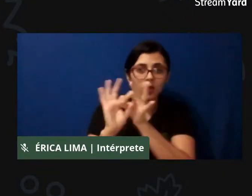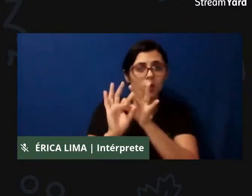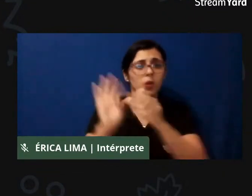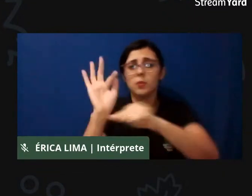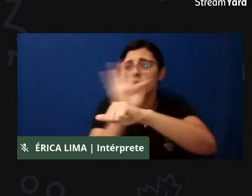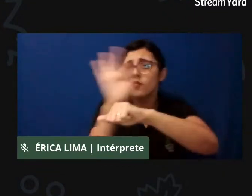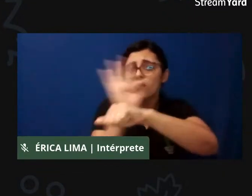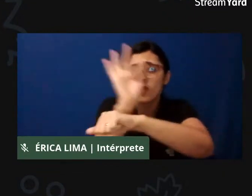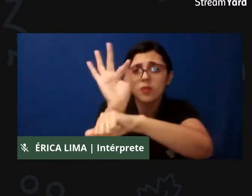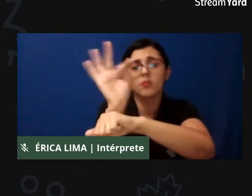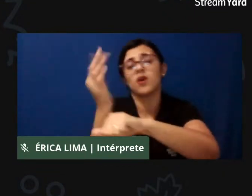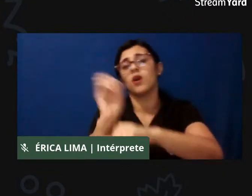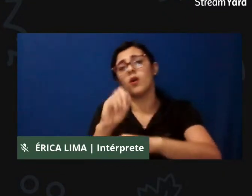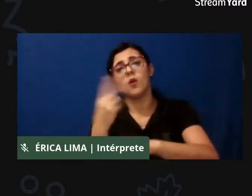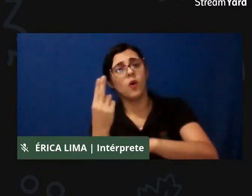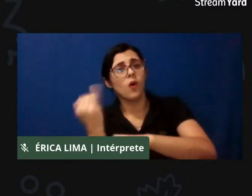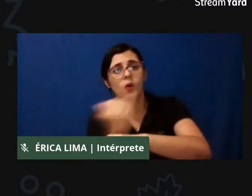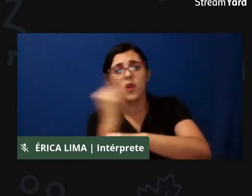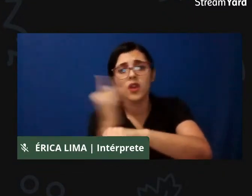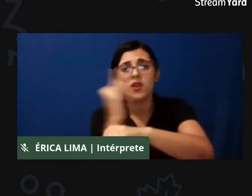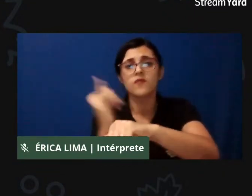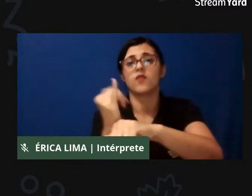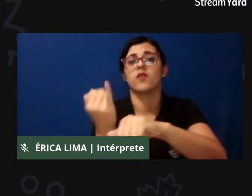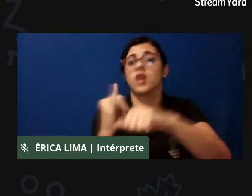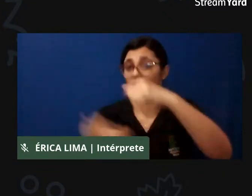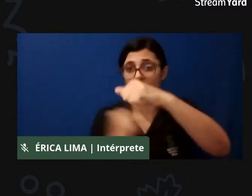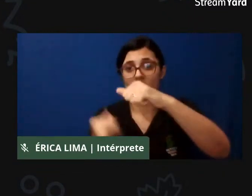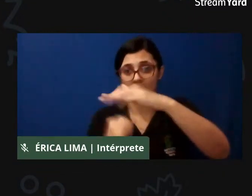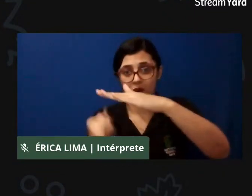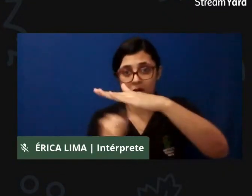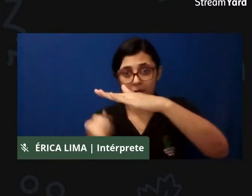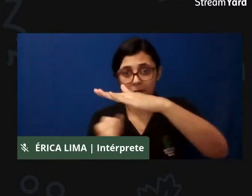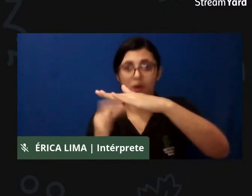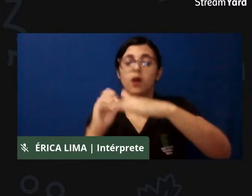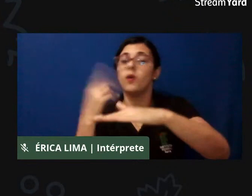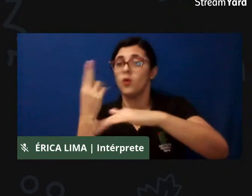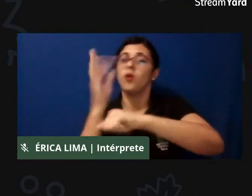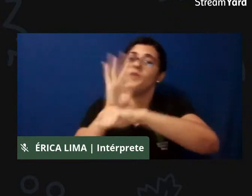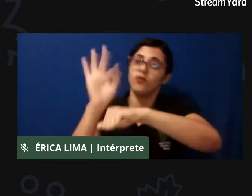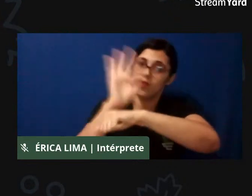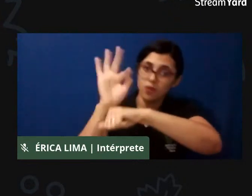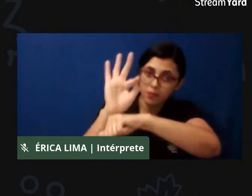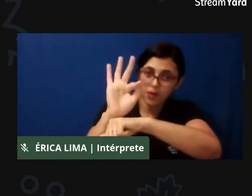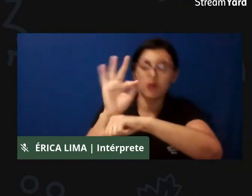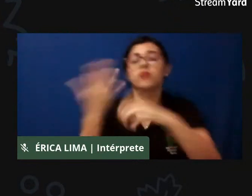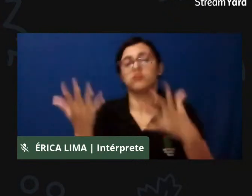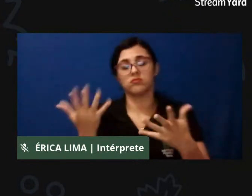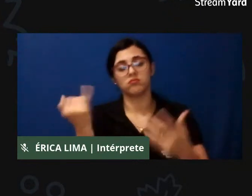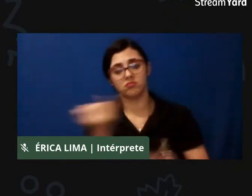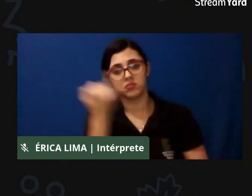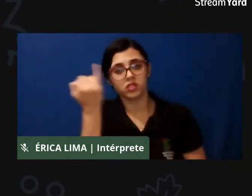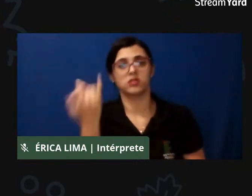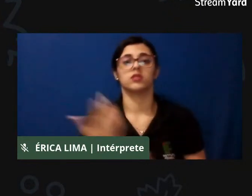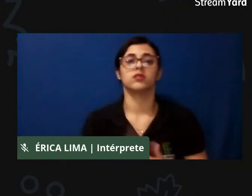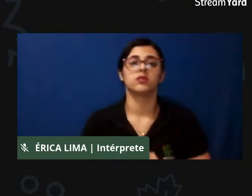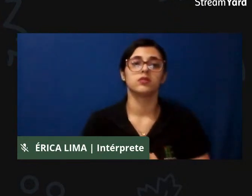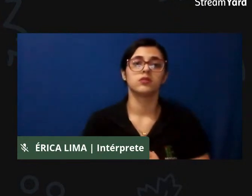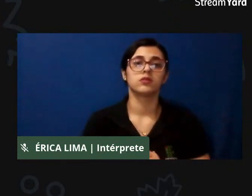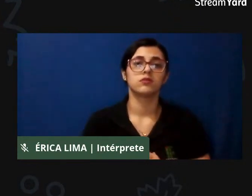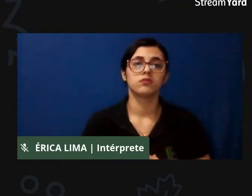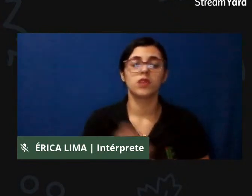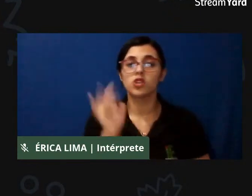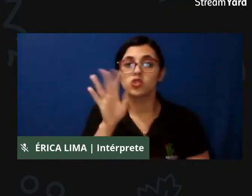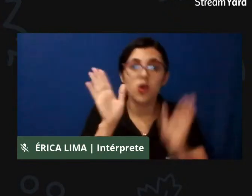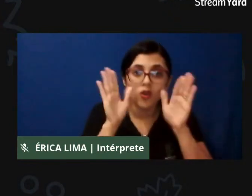pudéssemos transmitir essa fala legítima, sem deixar ela meramente acadêmica